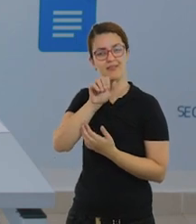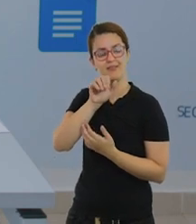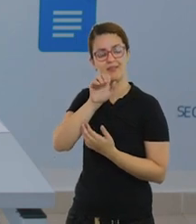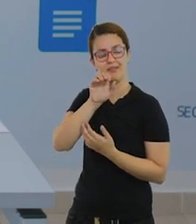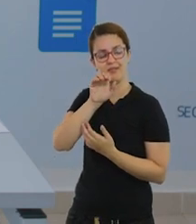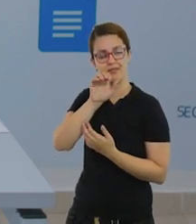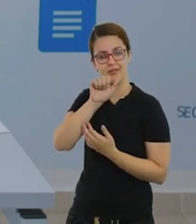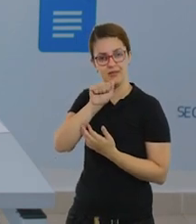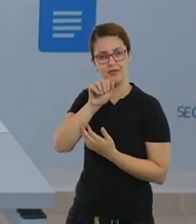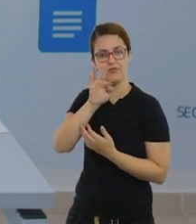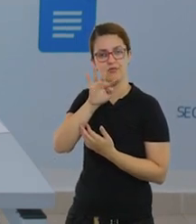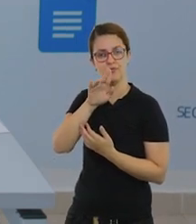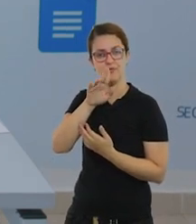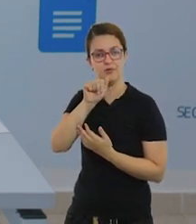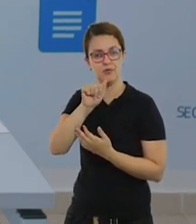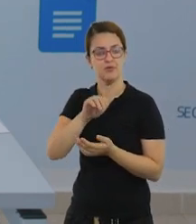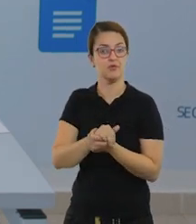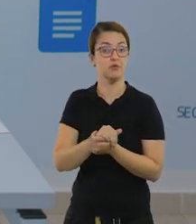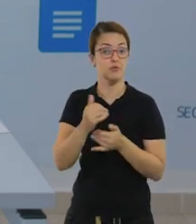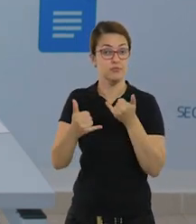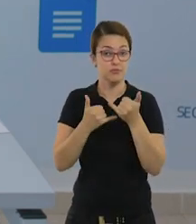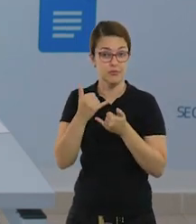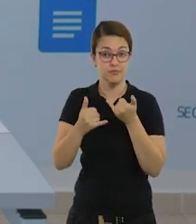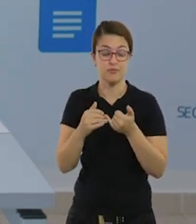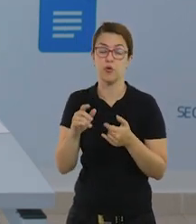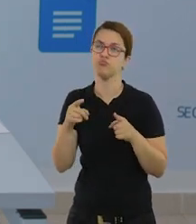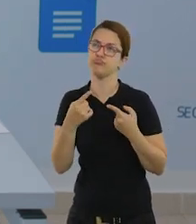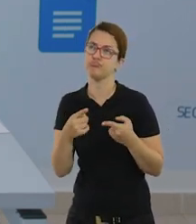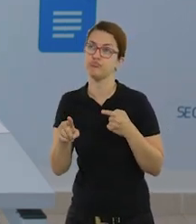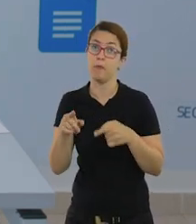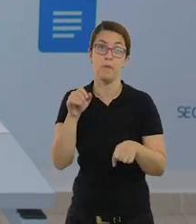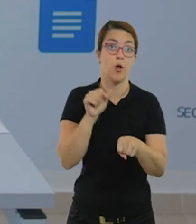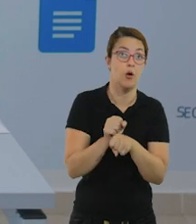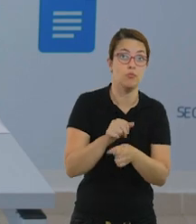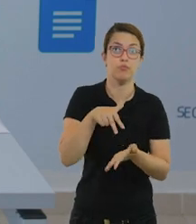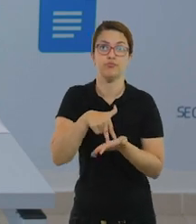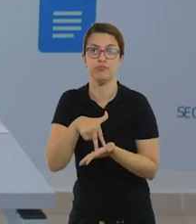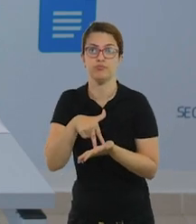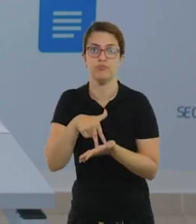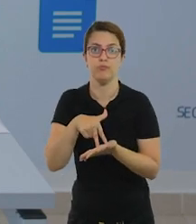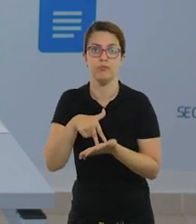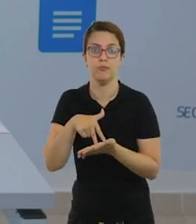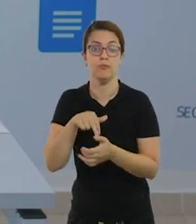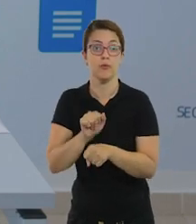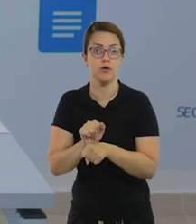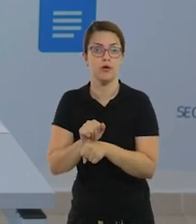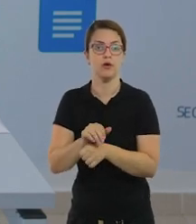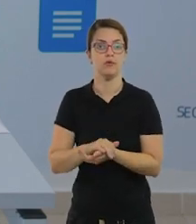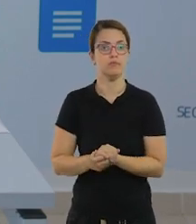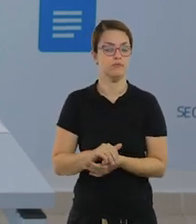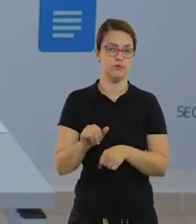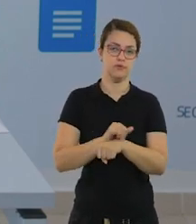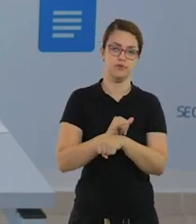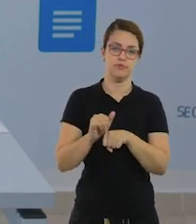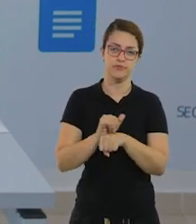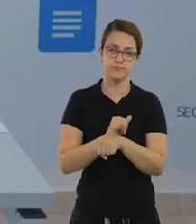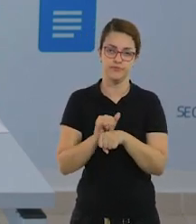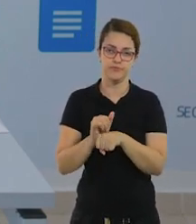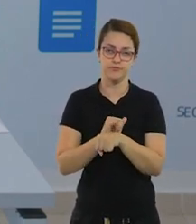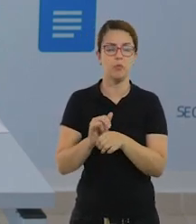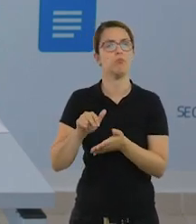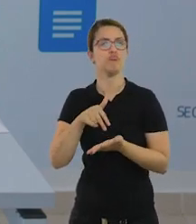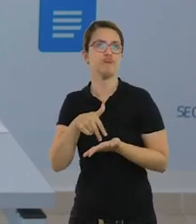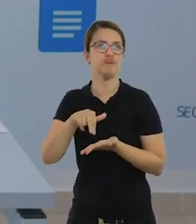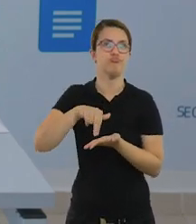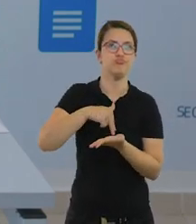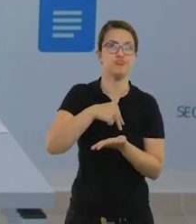e quando a música parar, você tem que ficar em uma posição sem poder se mexer até a música recomeçar. Você pode fazer a mesma estratégia.